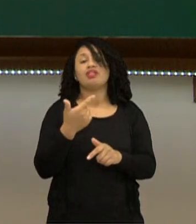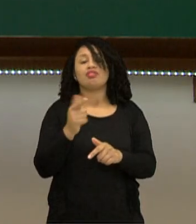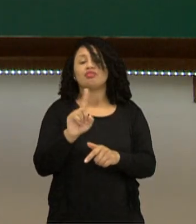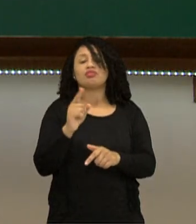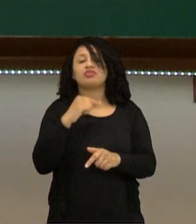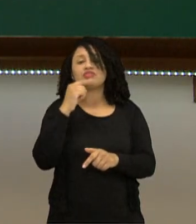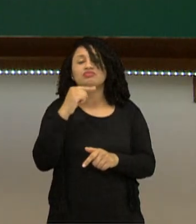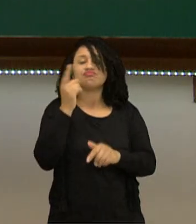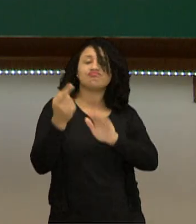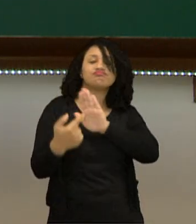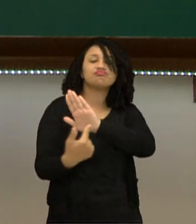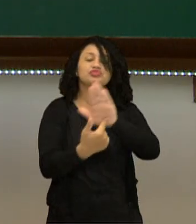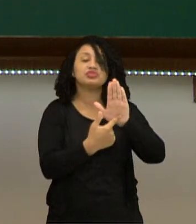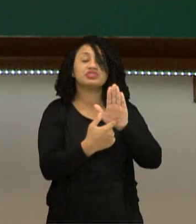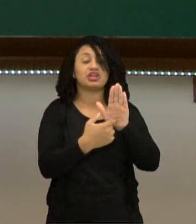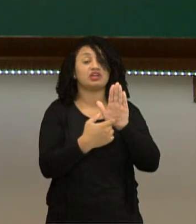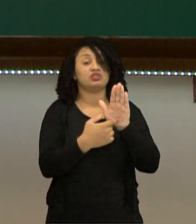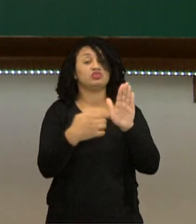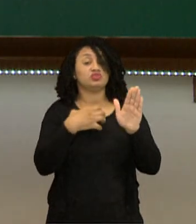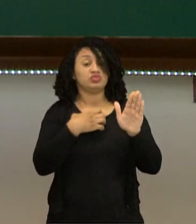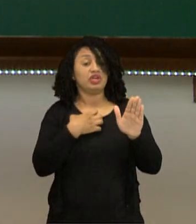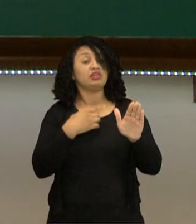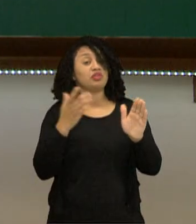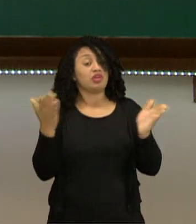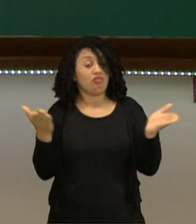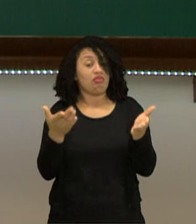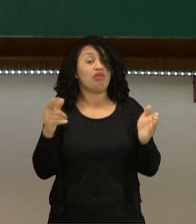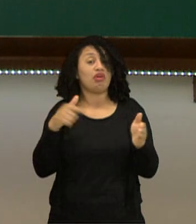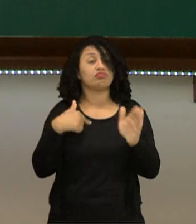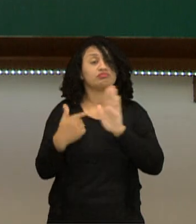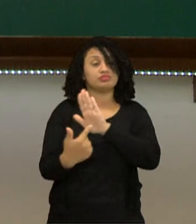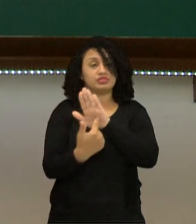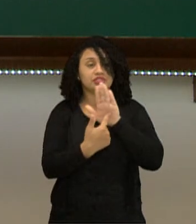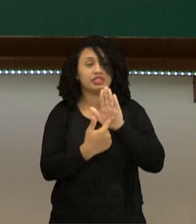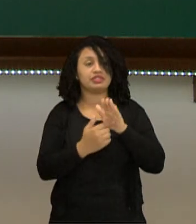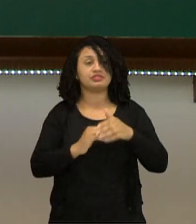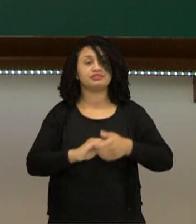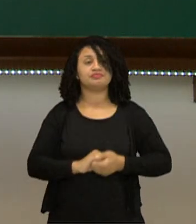representada da forma como foi representada. Ok?